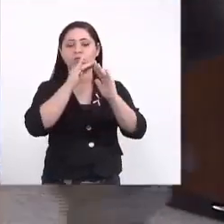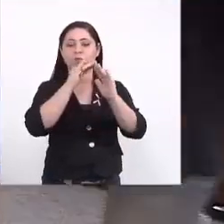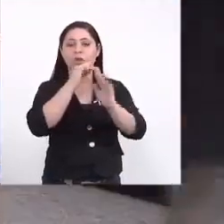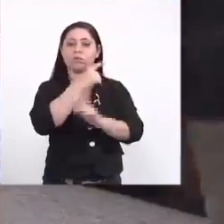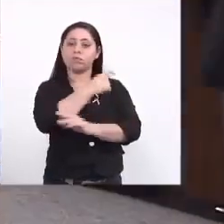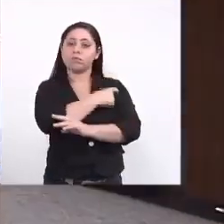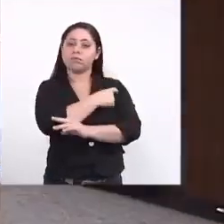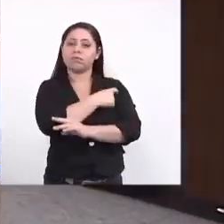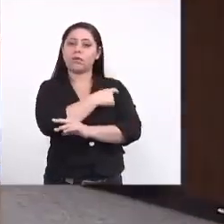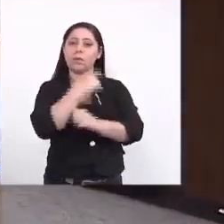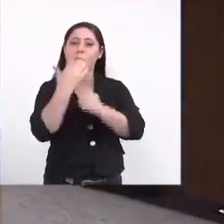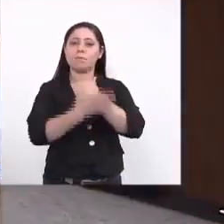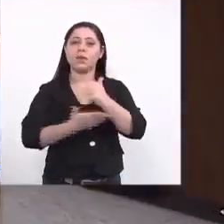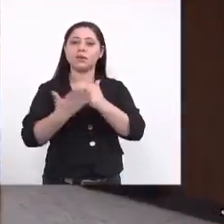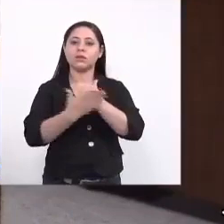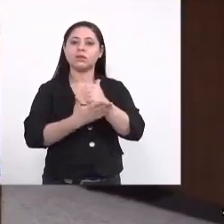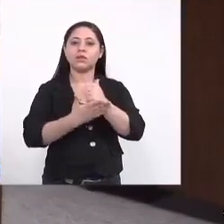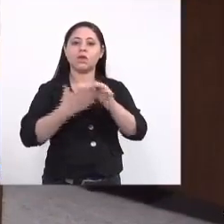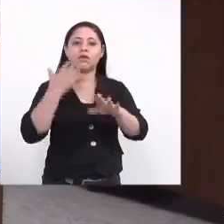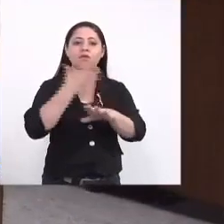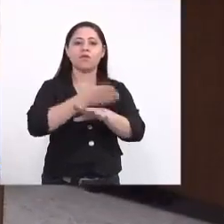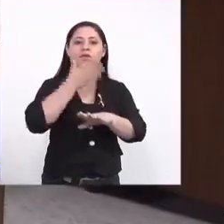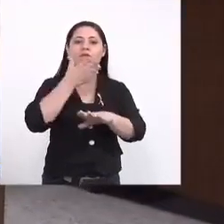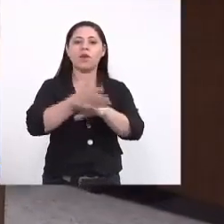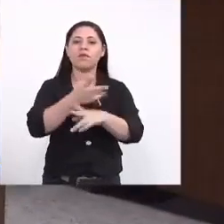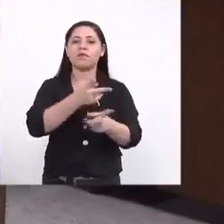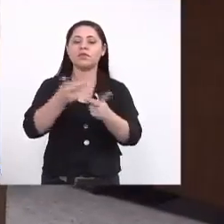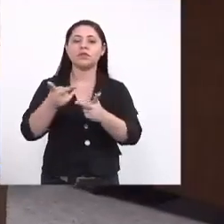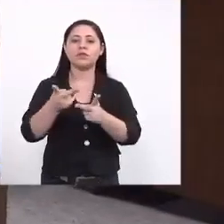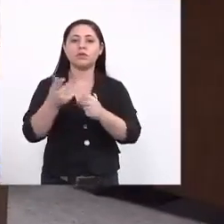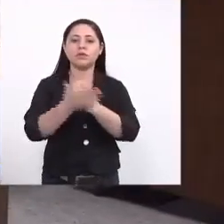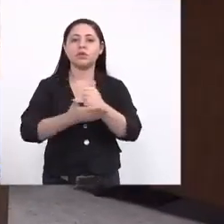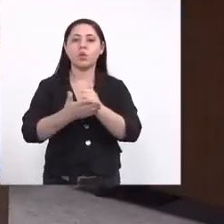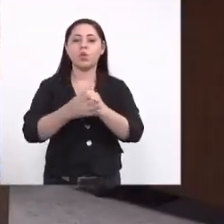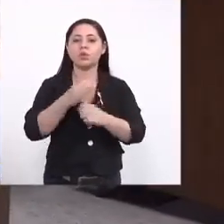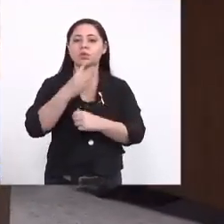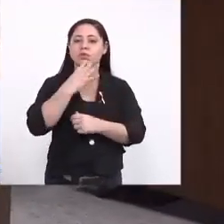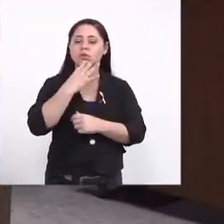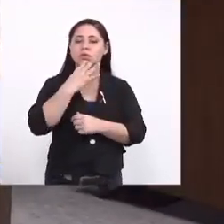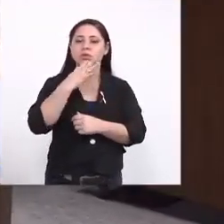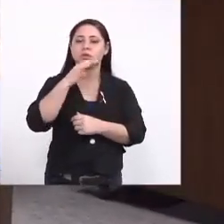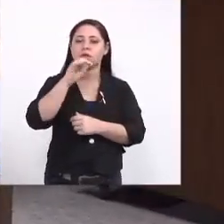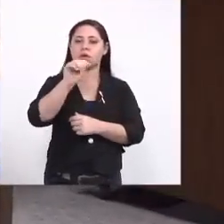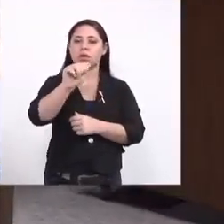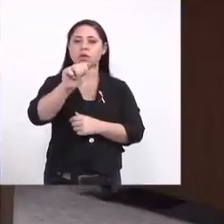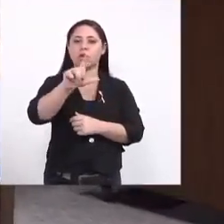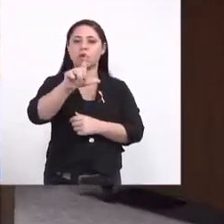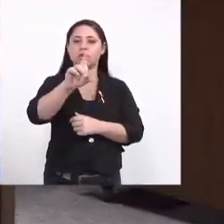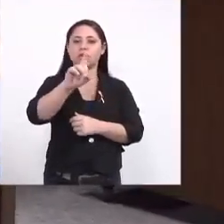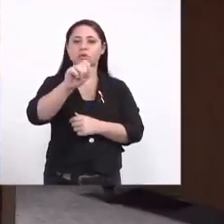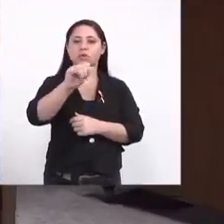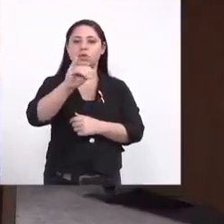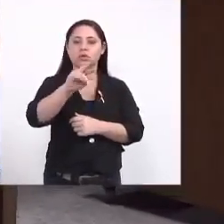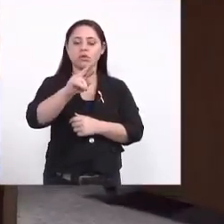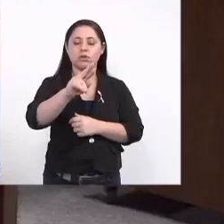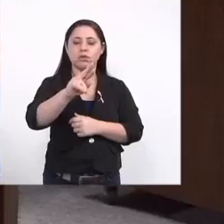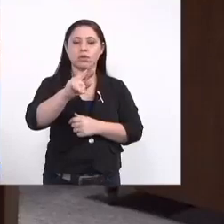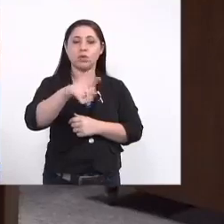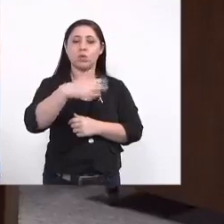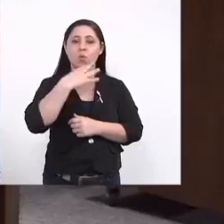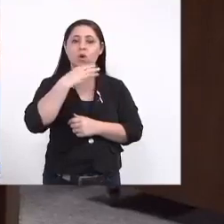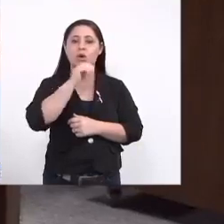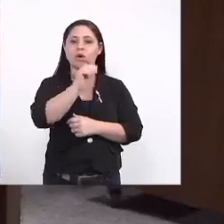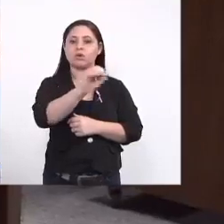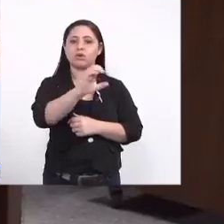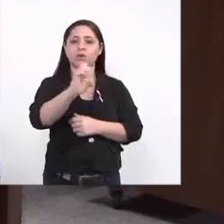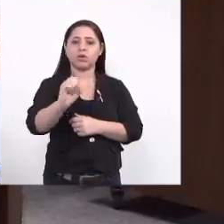e durante esse acompanhamento da unidade básica eu conheci o Aldair que é um agente de controle de endemias e